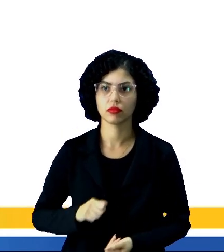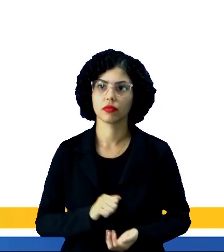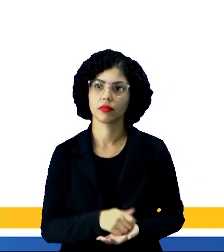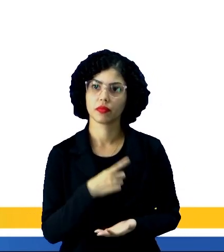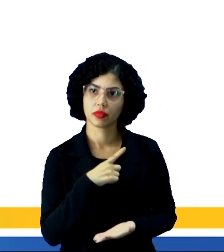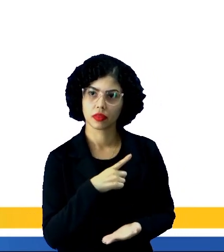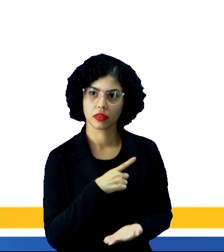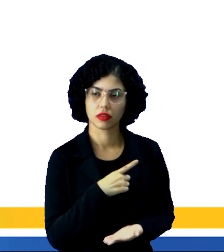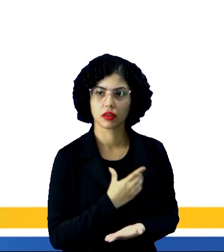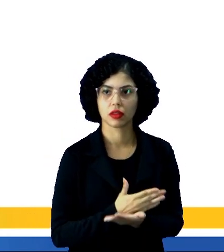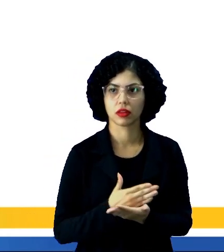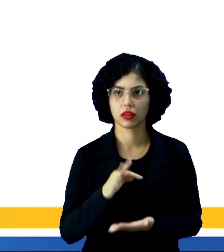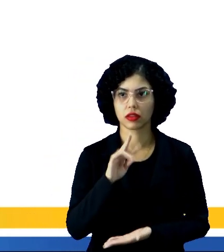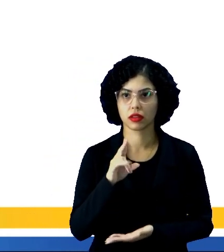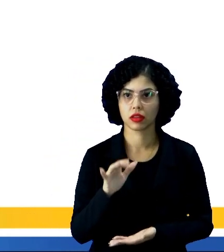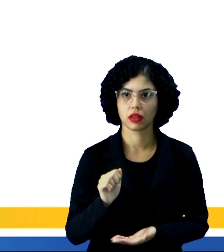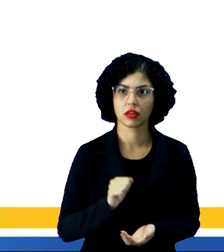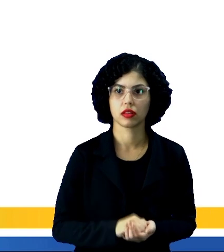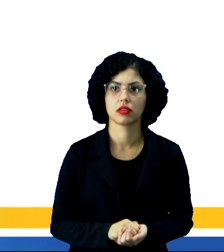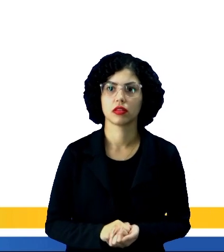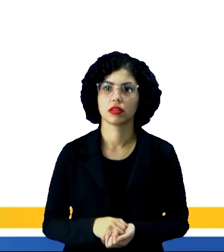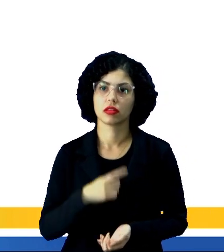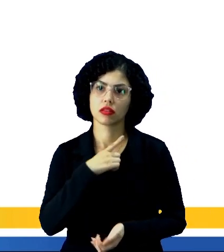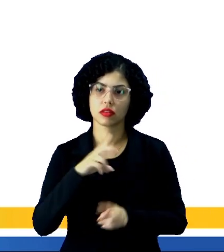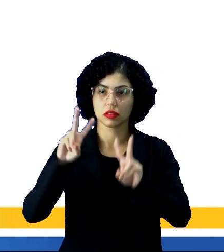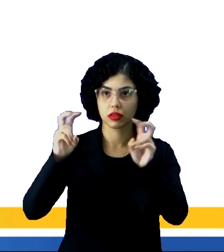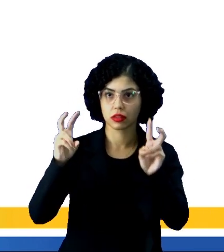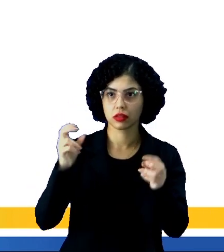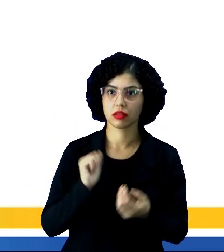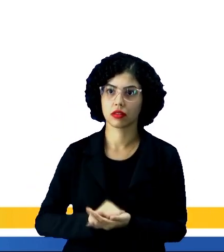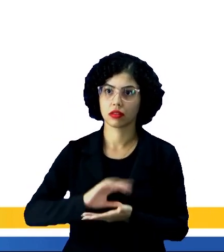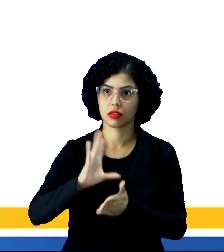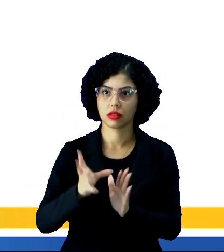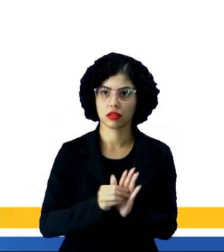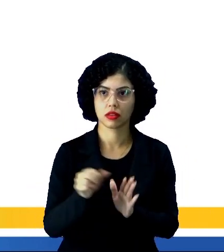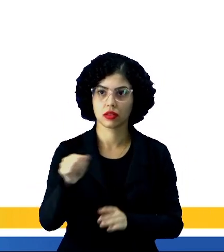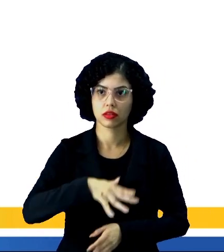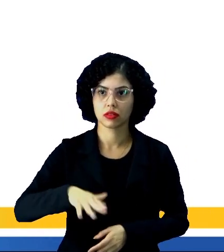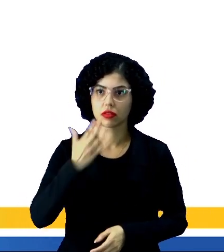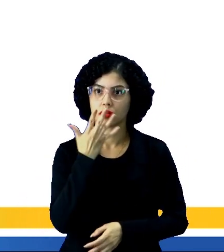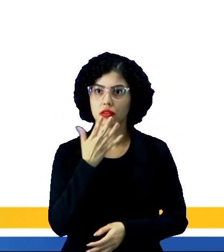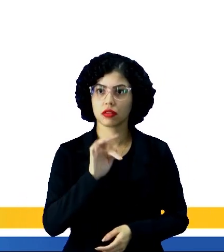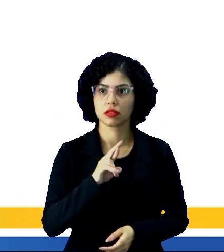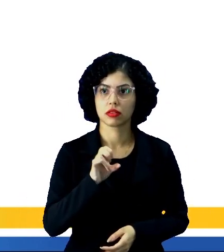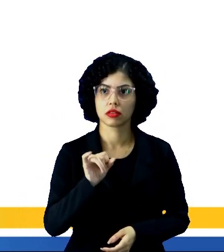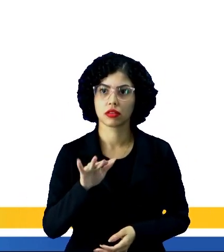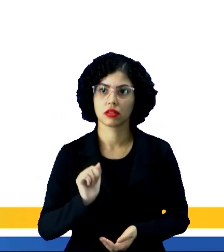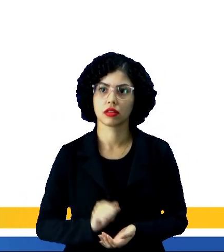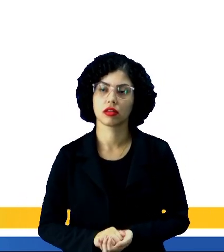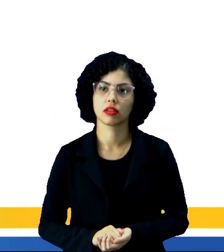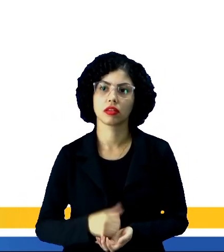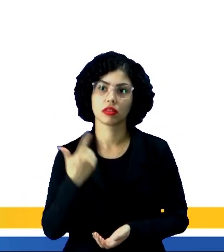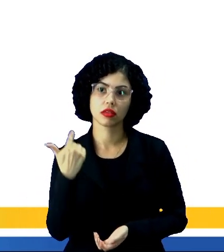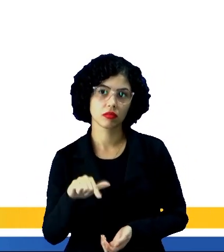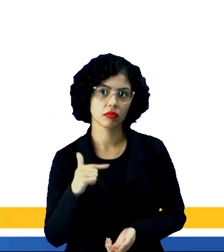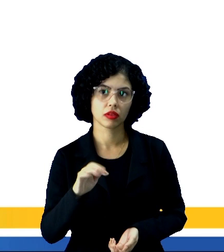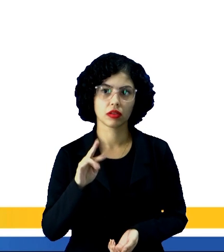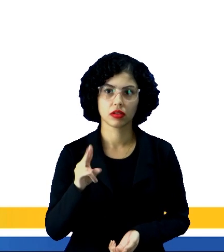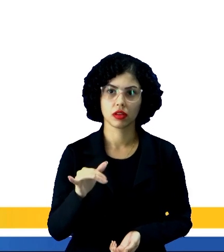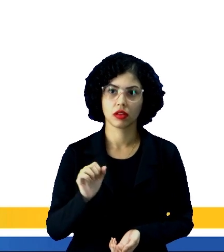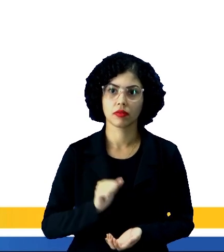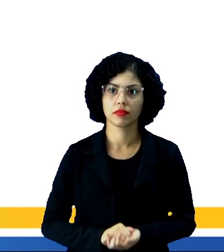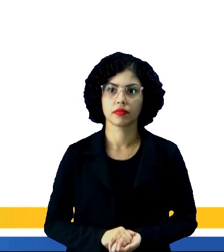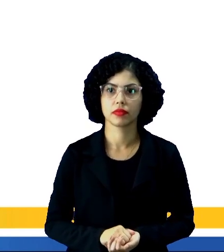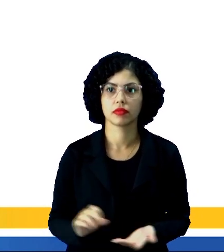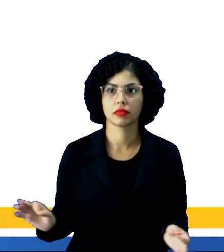do Mundial, Tite decidiu poupar os titulares e colocará em campo o time reserva. Sem Tiago